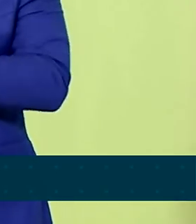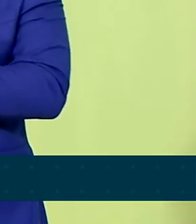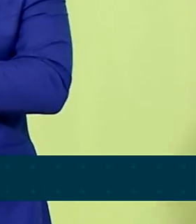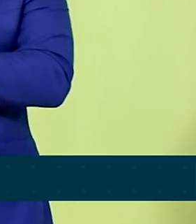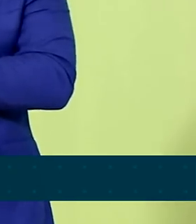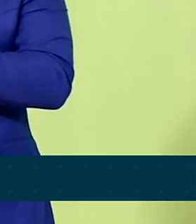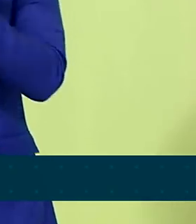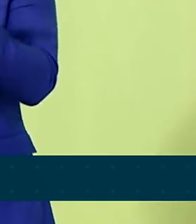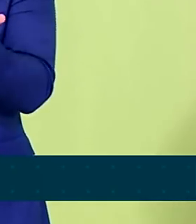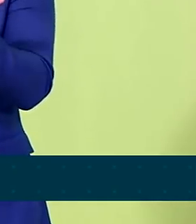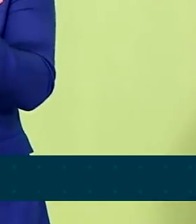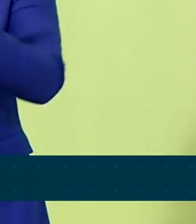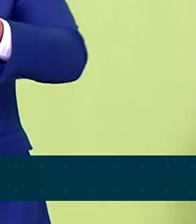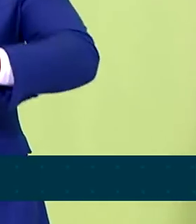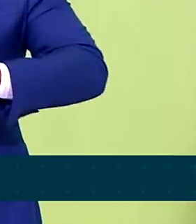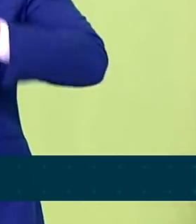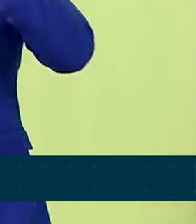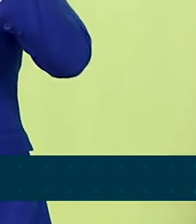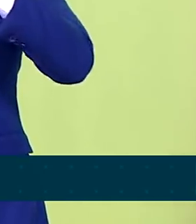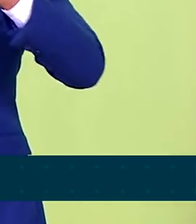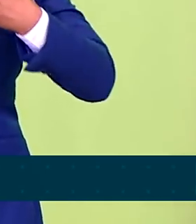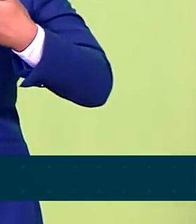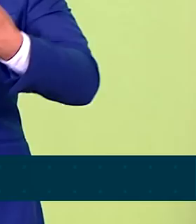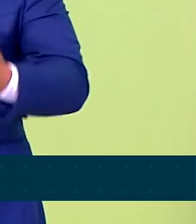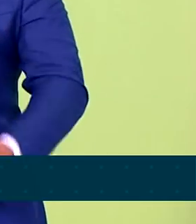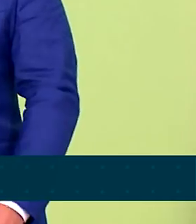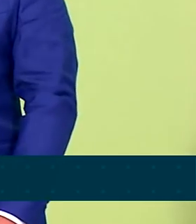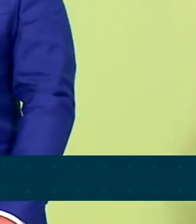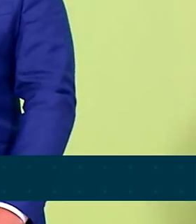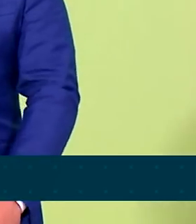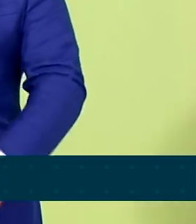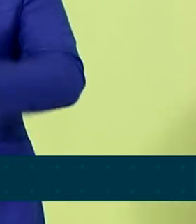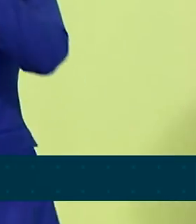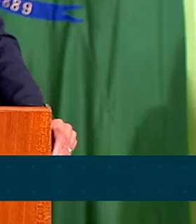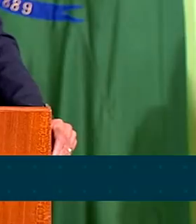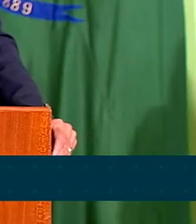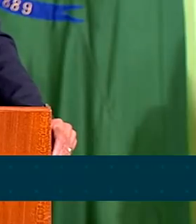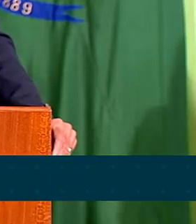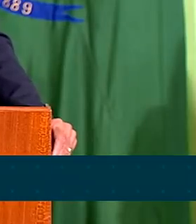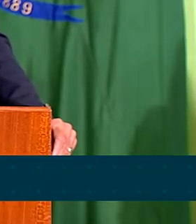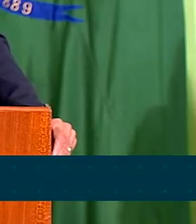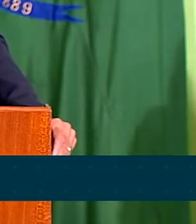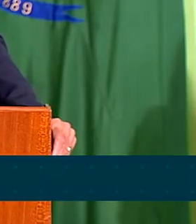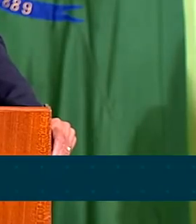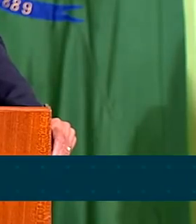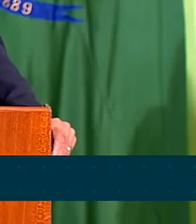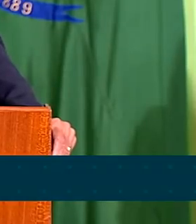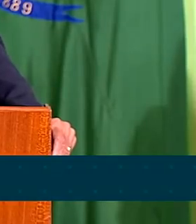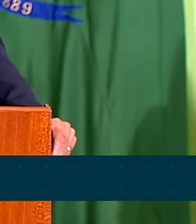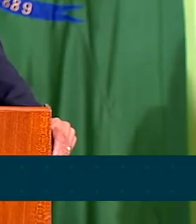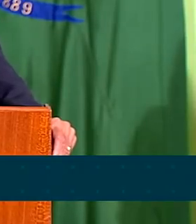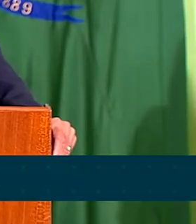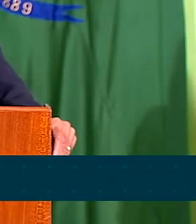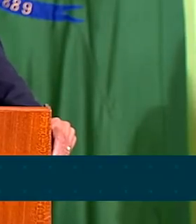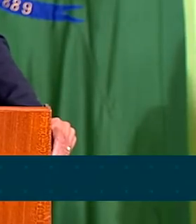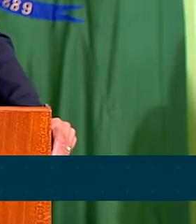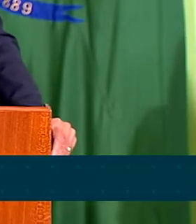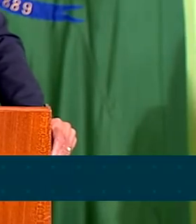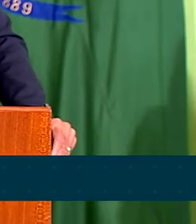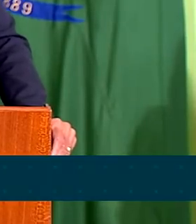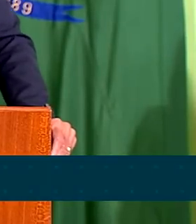oferecermos uma melhor qualidade de vida aos nossos raros brasileiros. Nesse momento, meus cumprimentos a todos